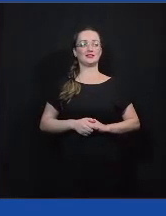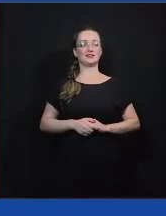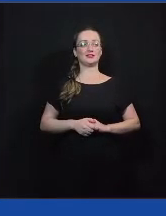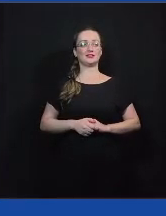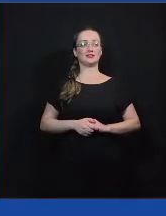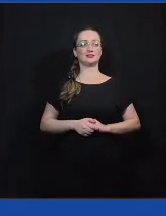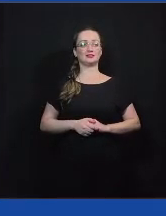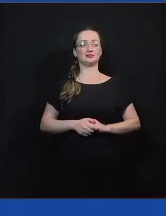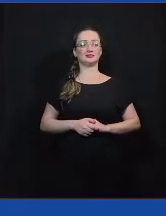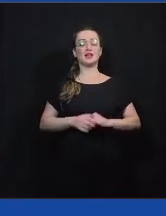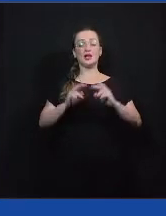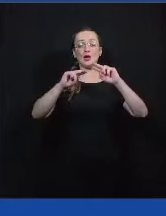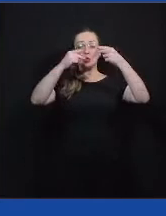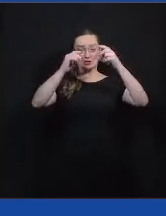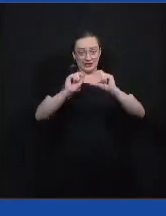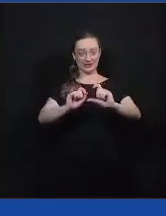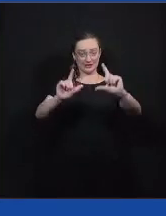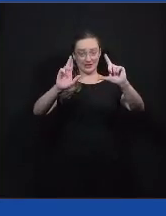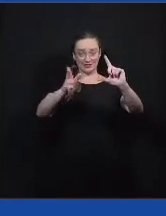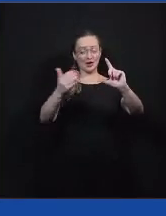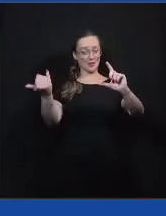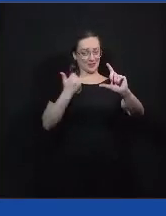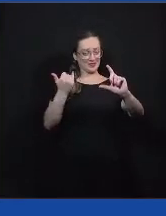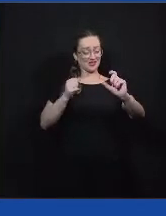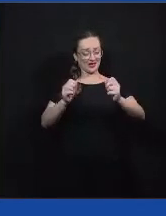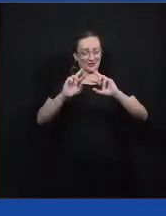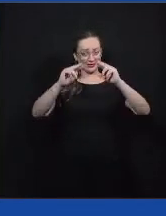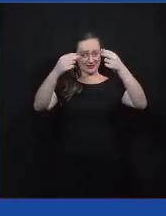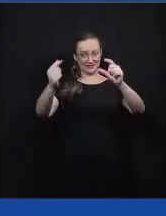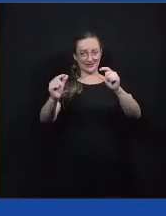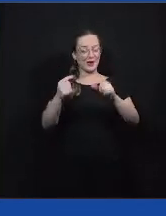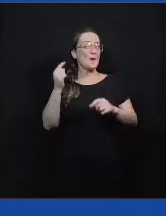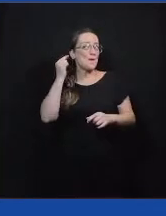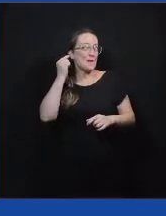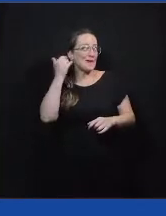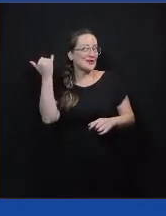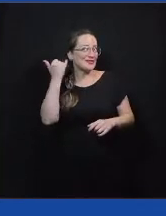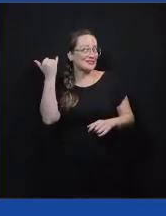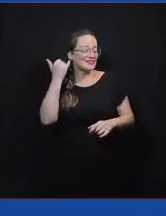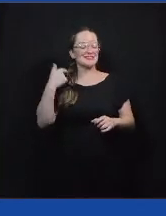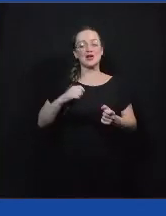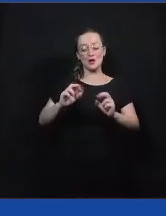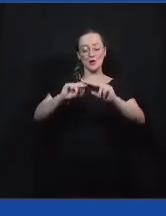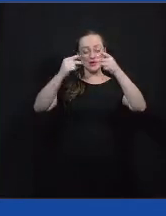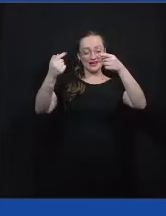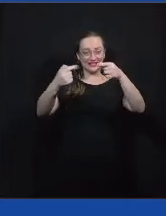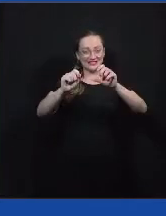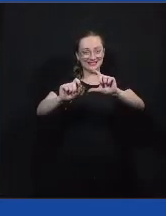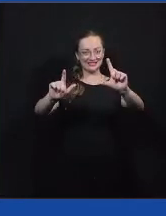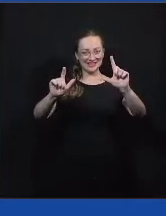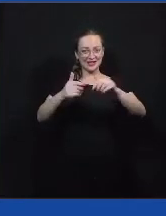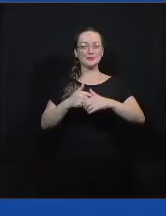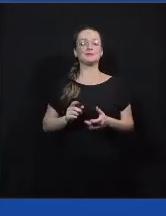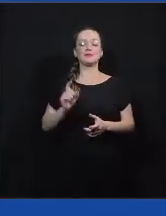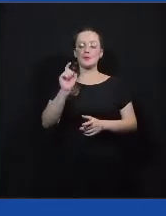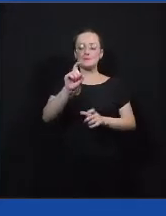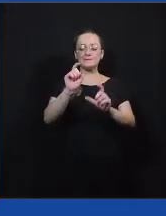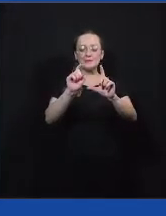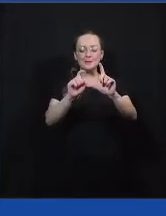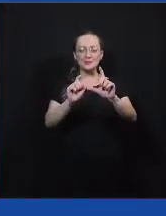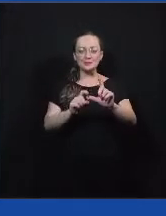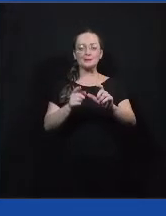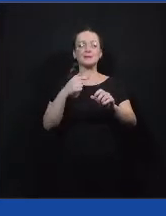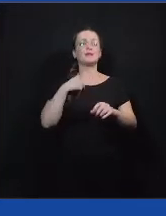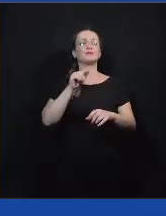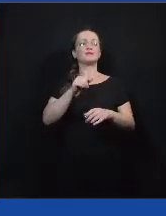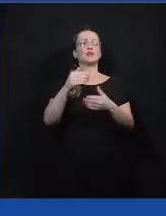Ah, o link está na tela. Isso, alguém me avisou aqui no ponto eletrônico que o link está na tela, então, vão clicando aí no Mente com esse